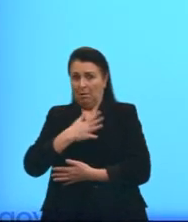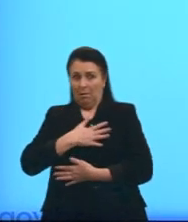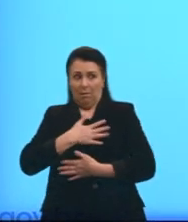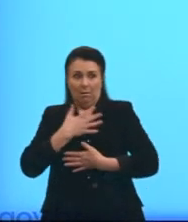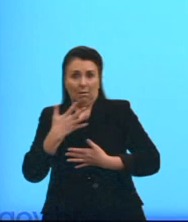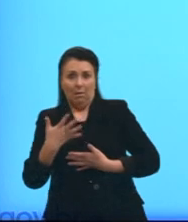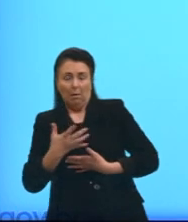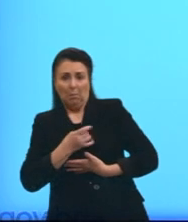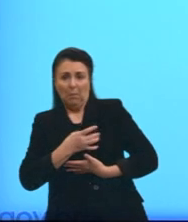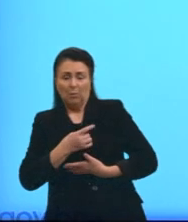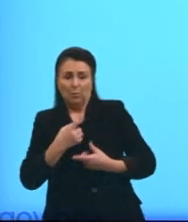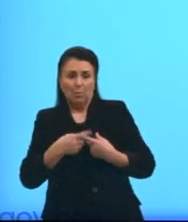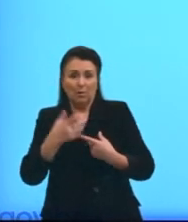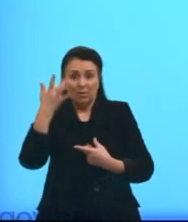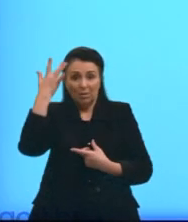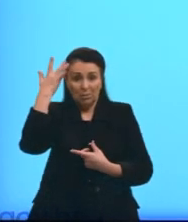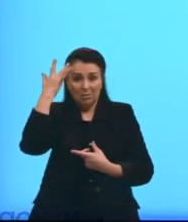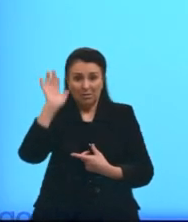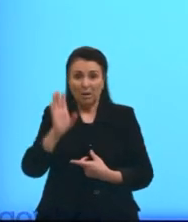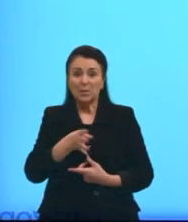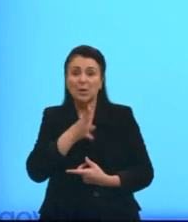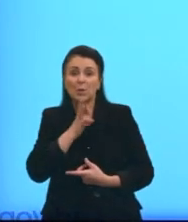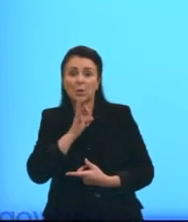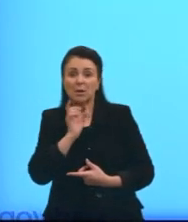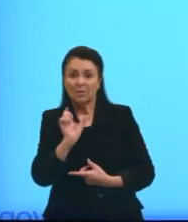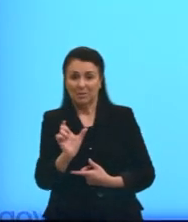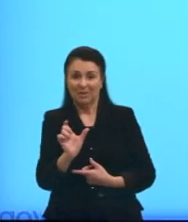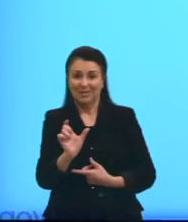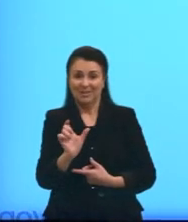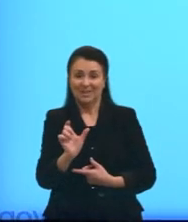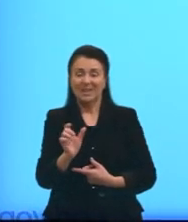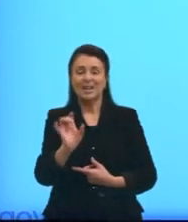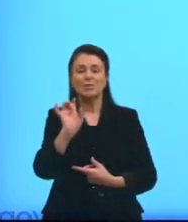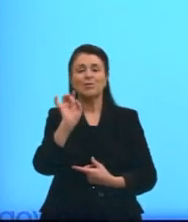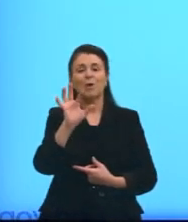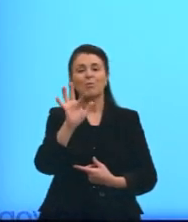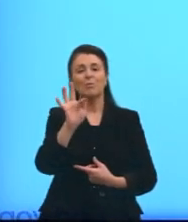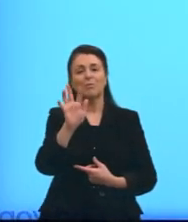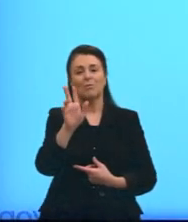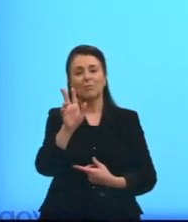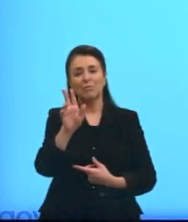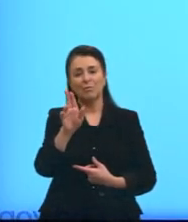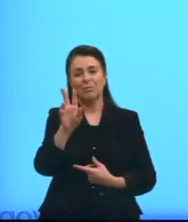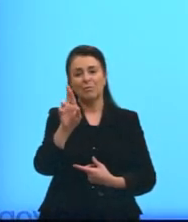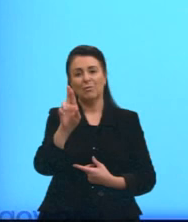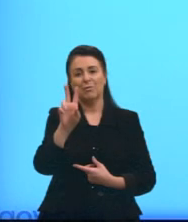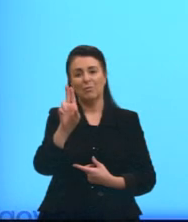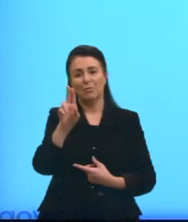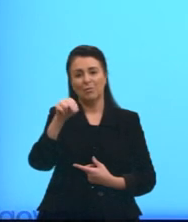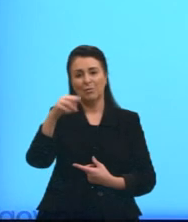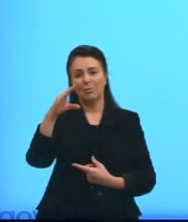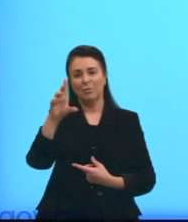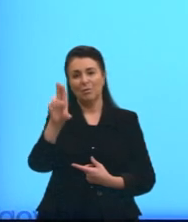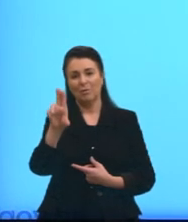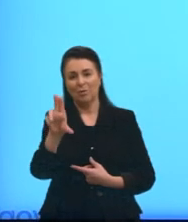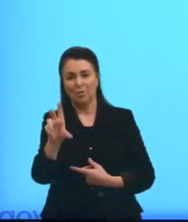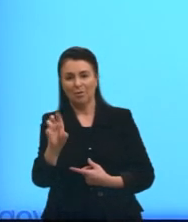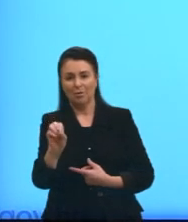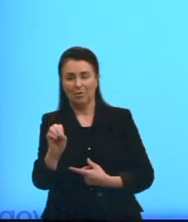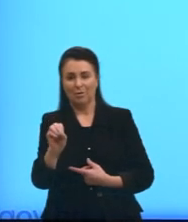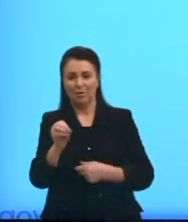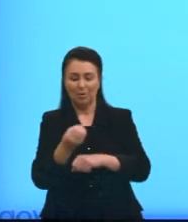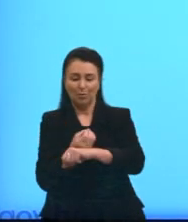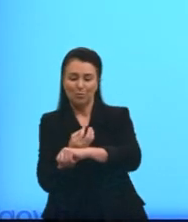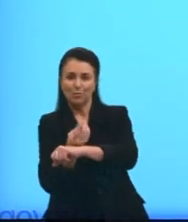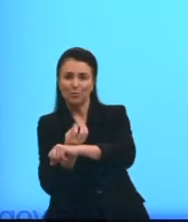relativamente simples de se tratar como um furúnculo. Então, aqui a gente percebe que situações sociais